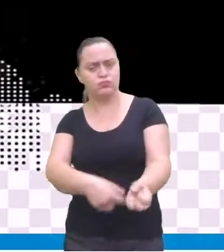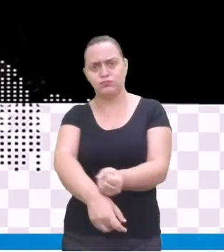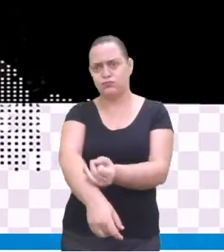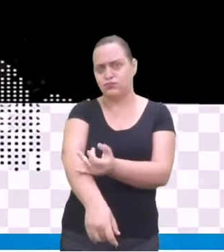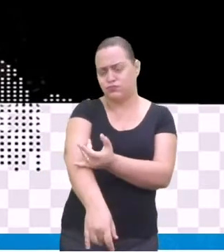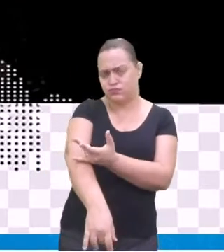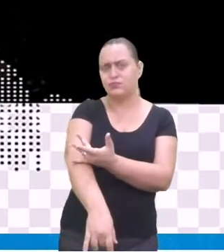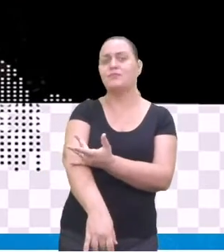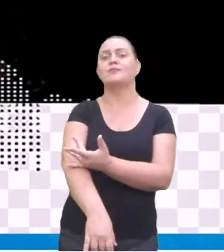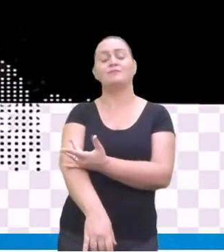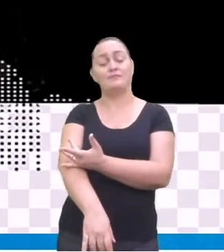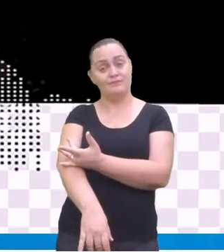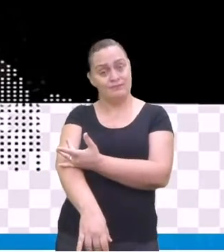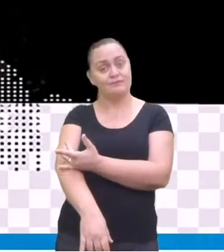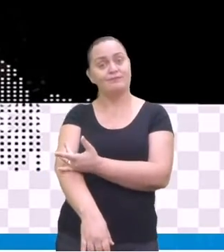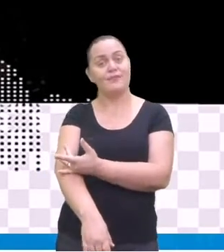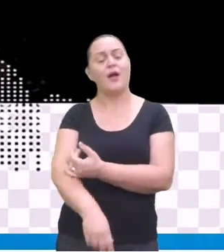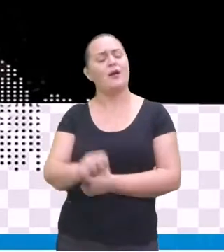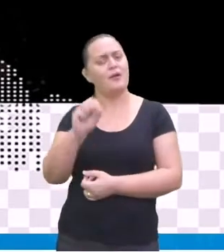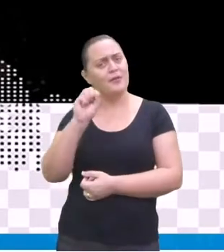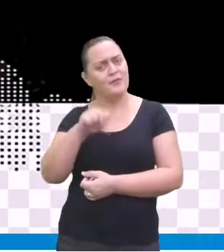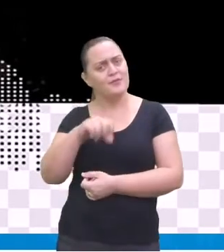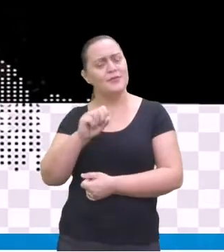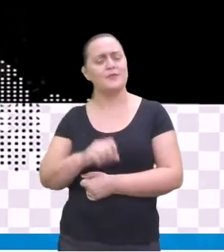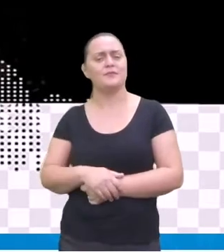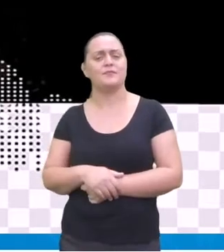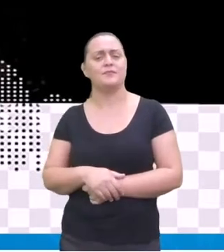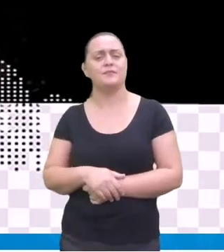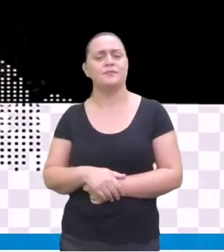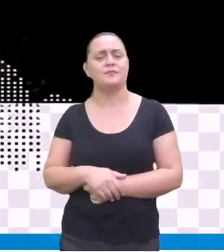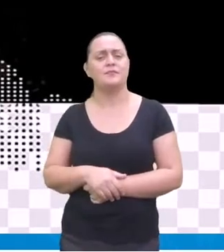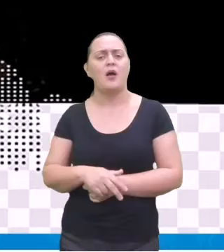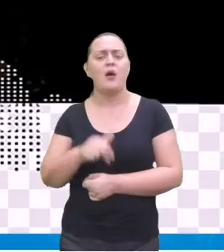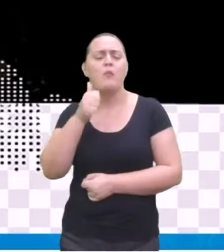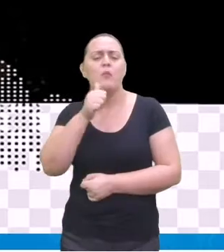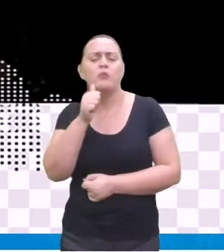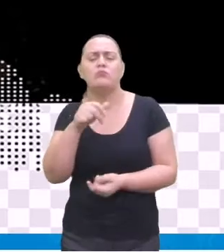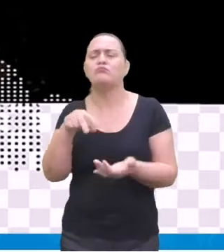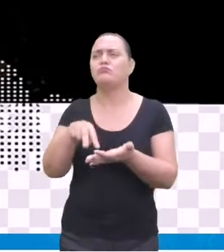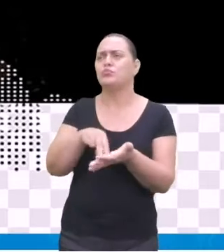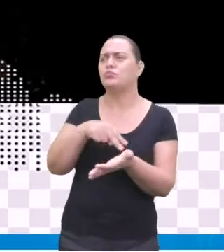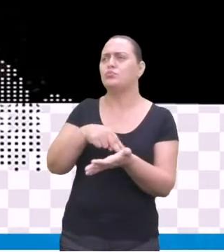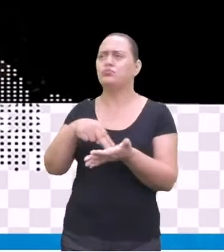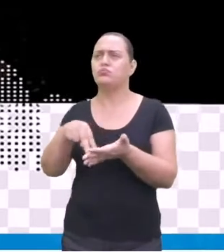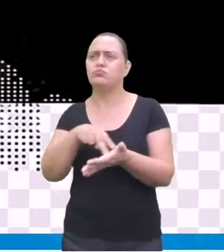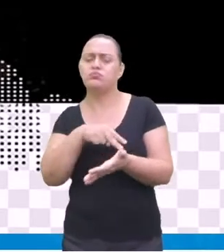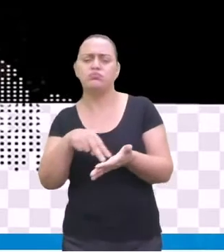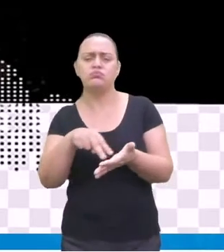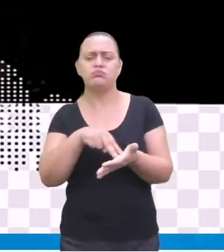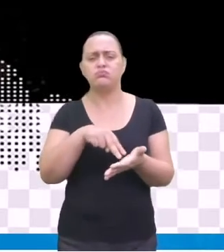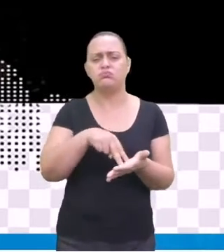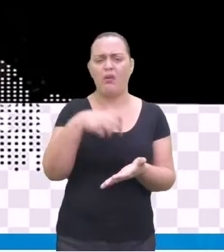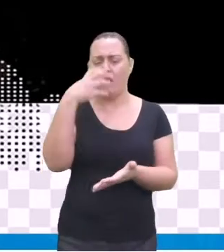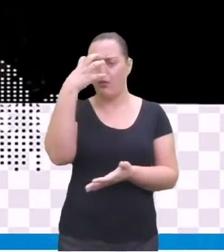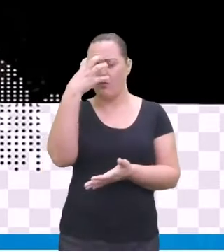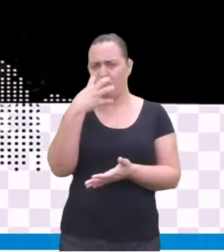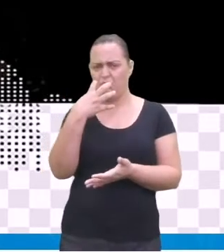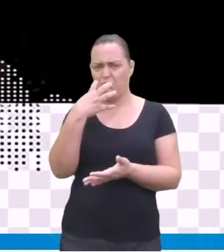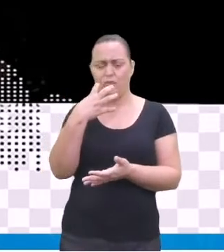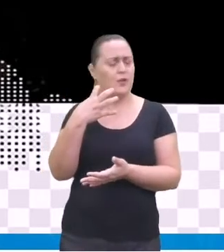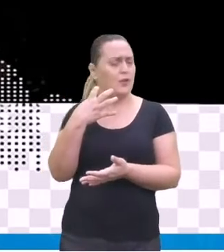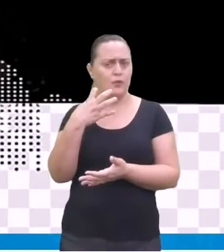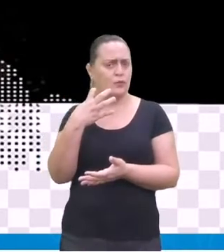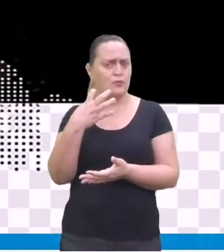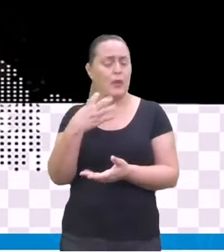O que quer dizer isso, professora? As bailarinas, ela tinha missão de transmitir emoções, sensações da